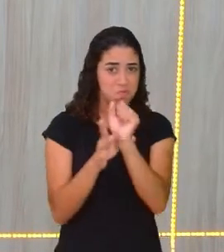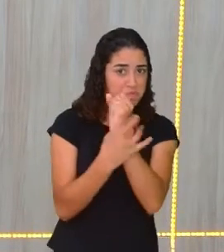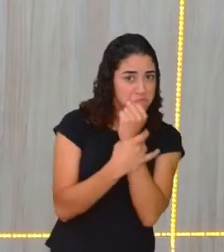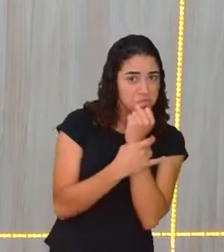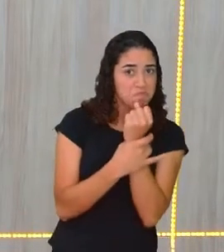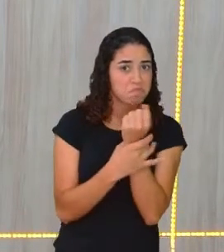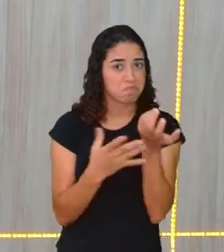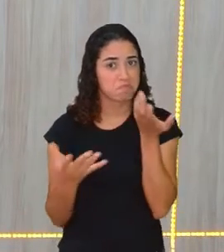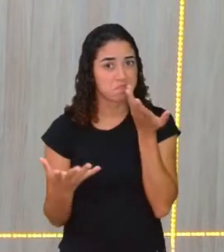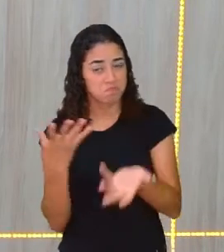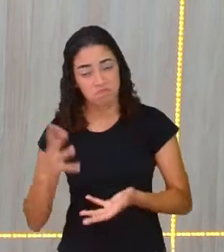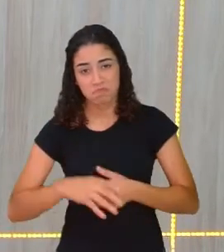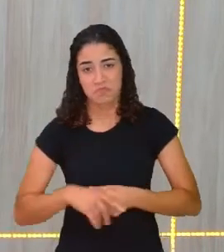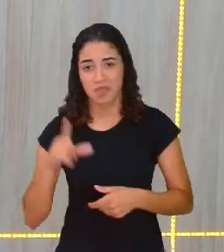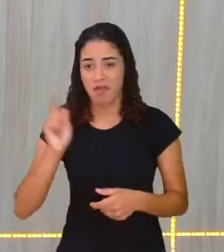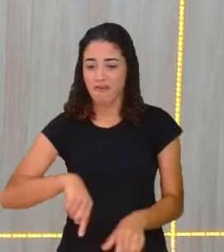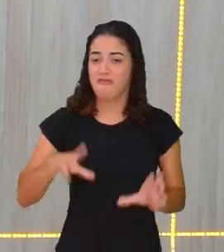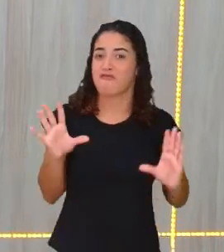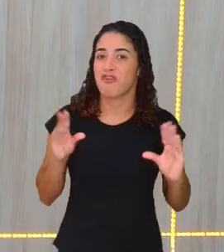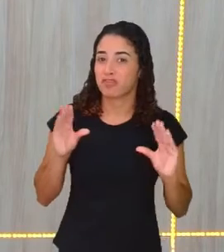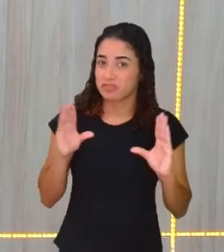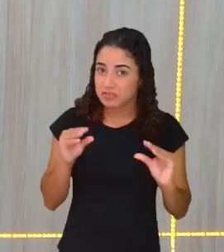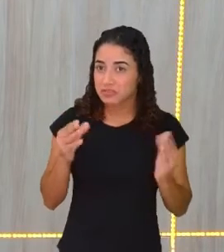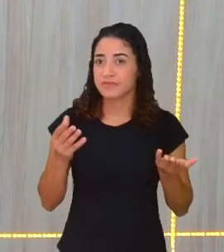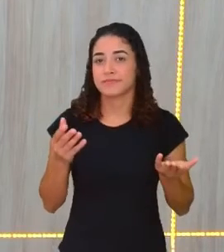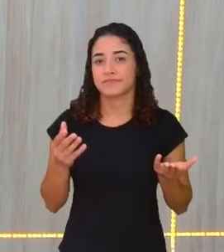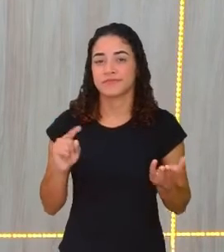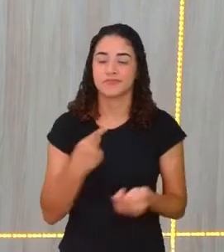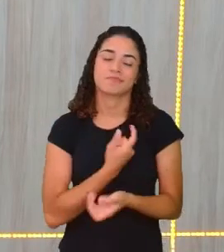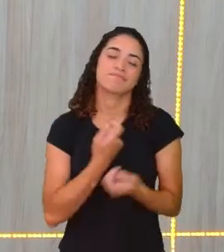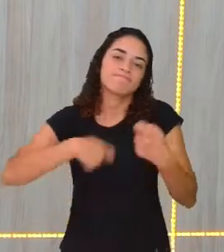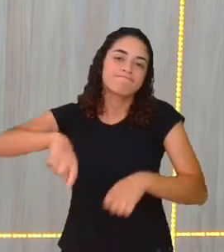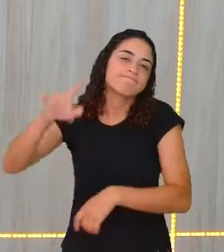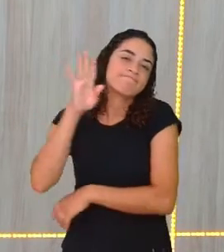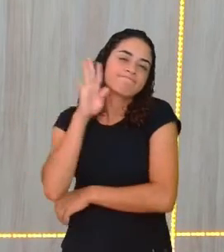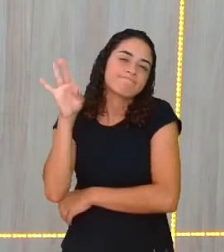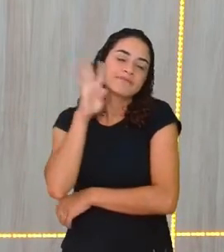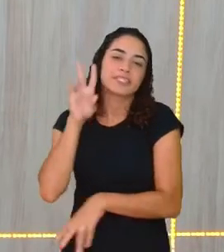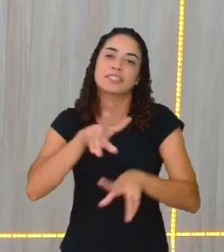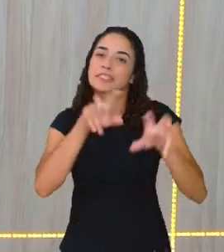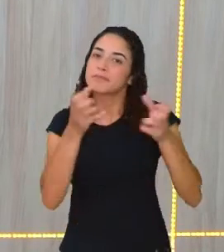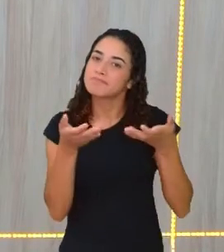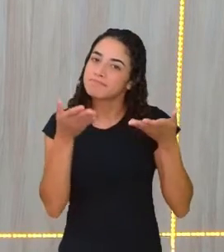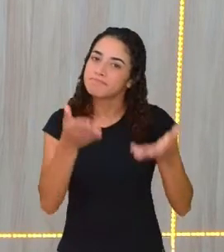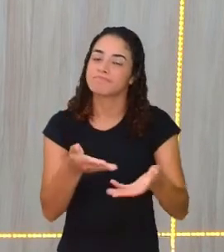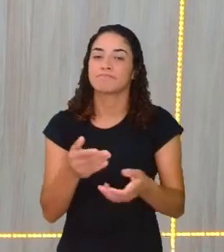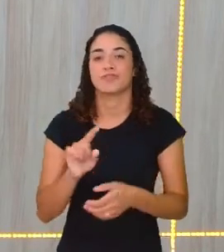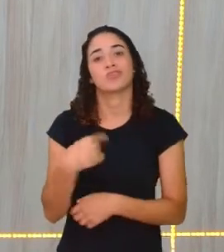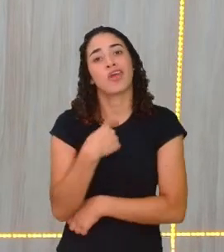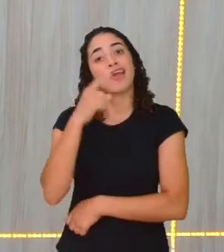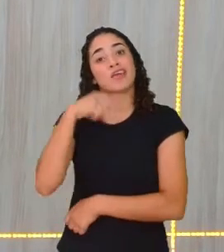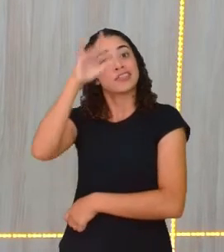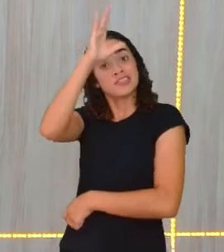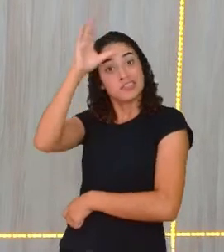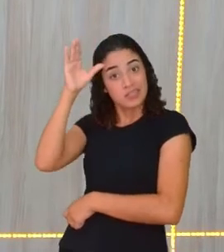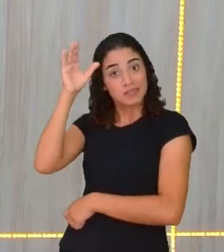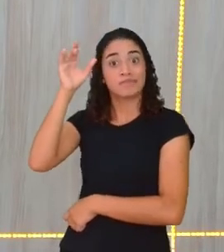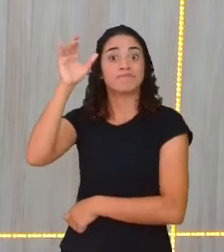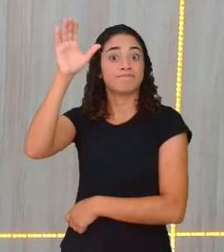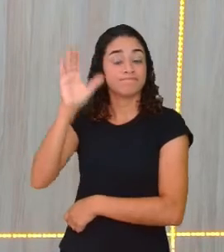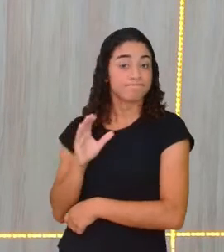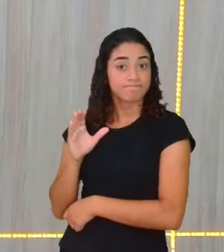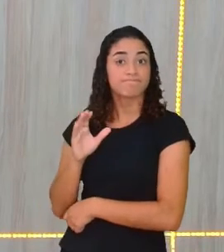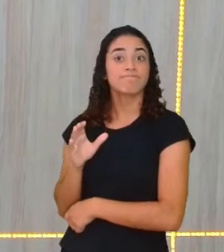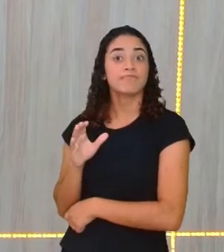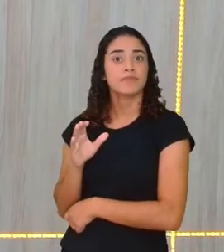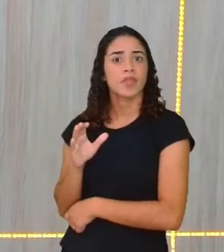um ambiente confortável. E a gente tem que pensar sobre isso como cidadãos e cidadãs. E por